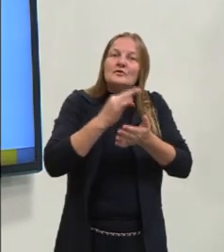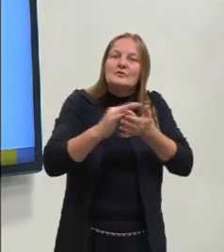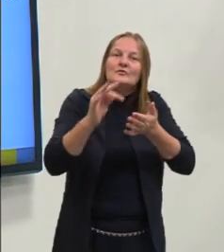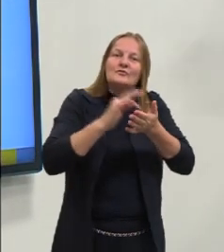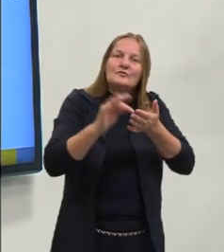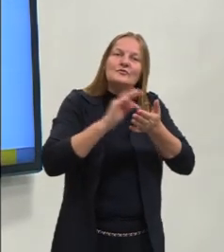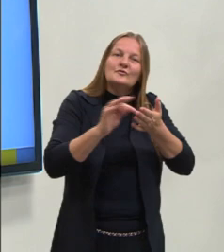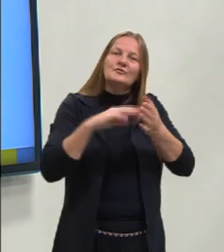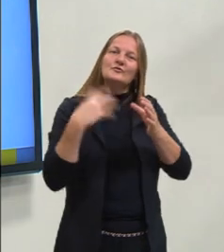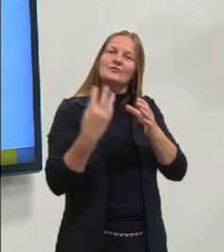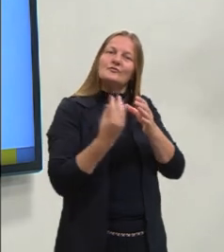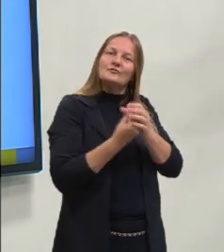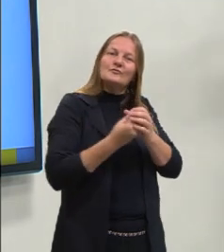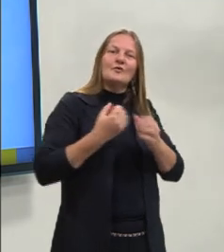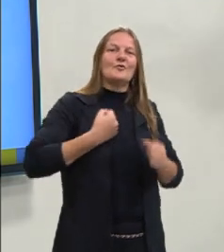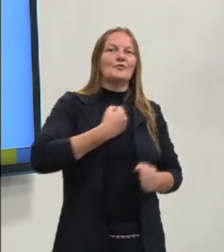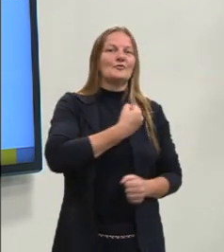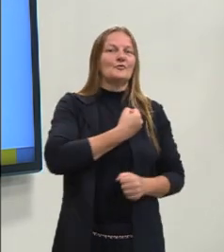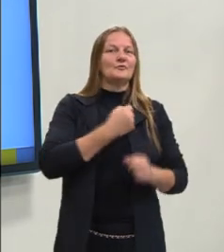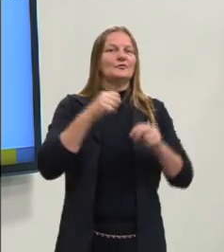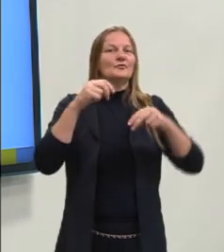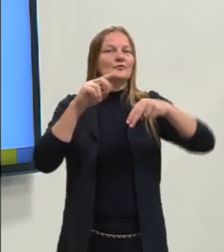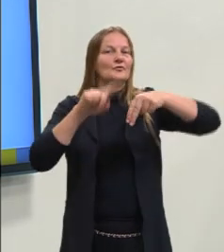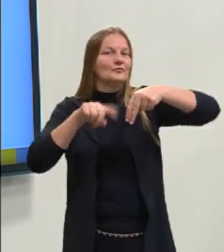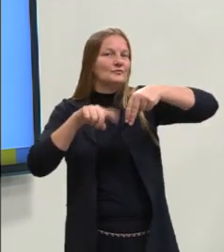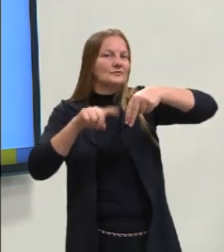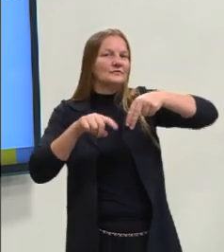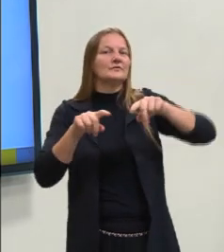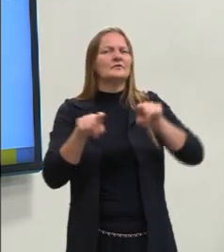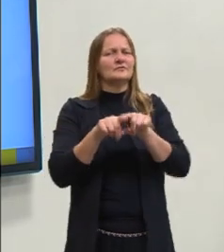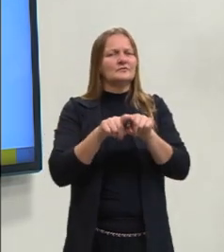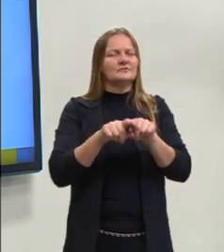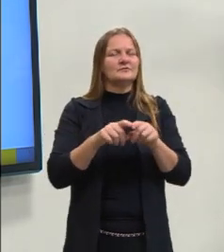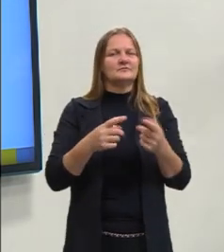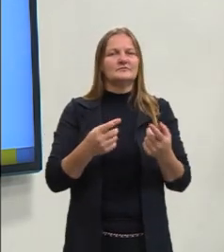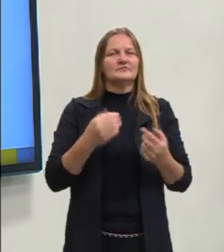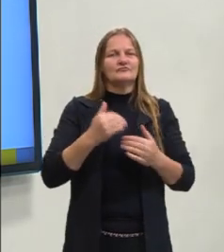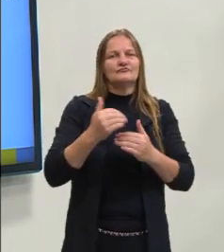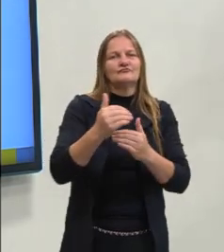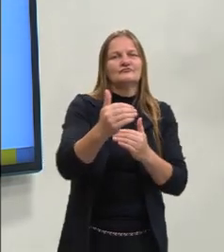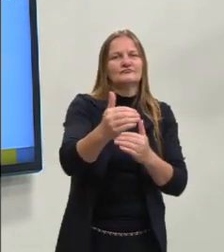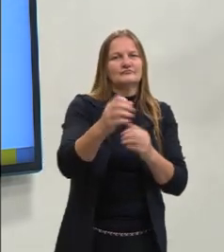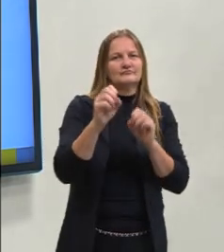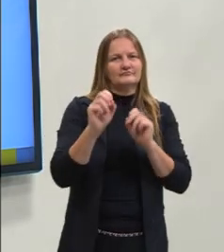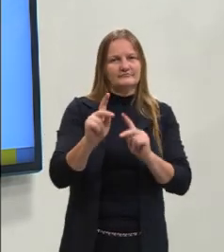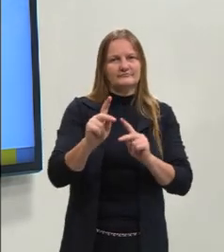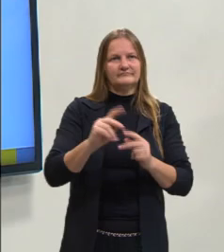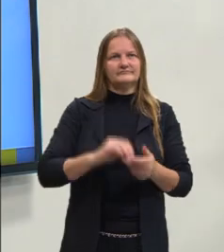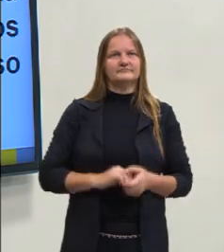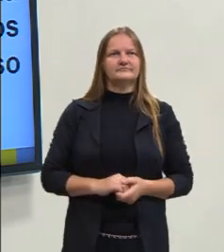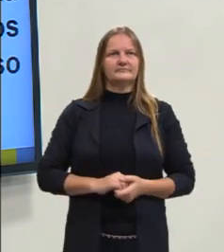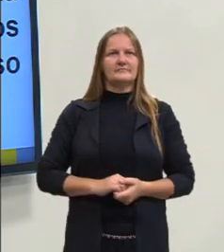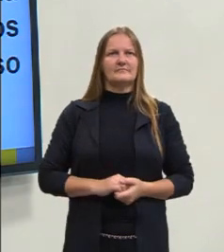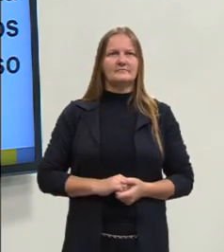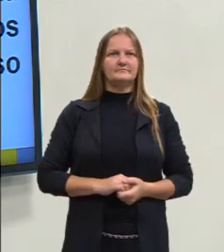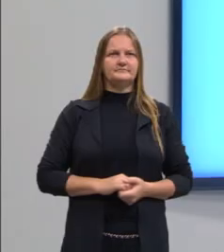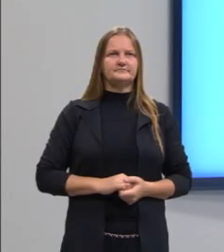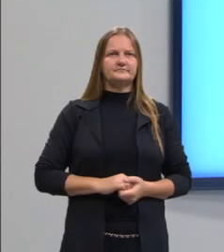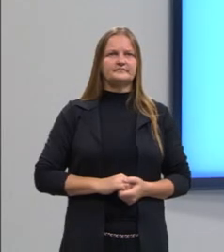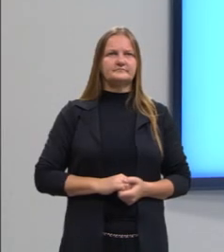conjuntos, números, naturais e assim sucessivamente. Correto? Dando continuidade, então,